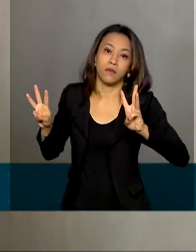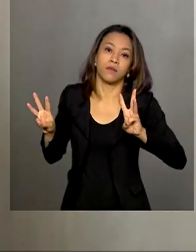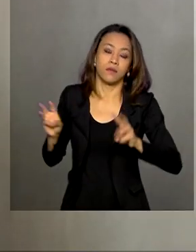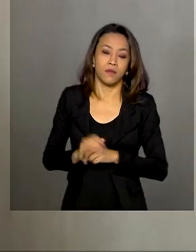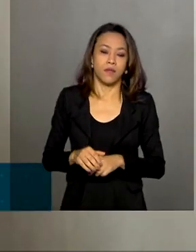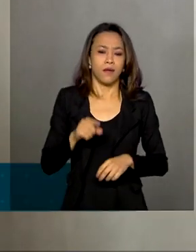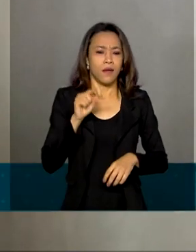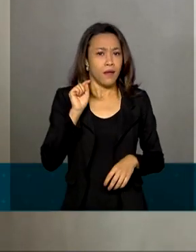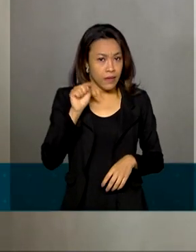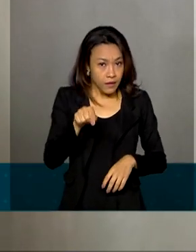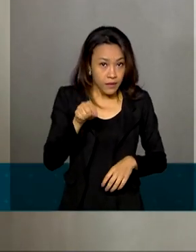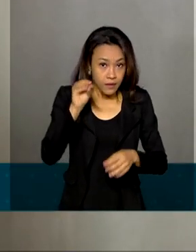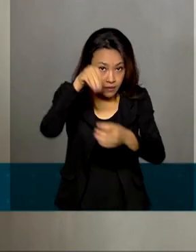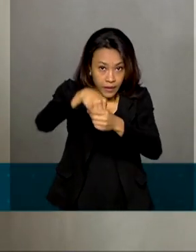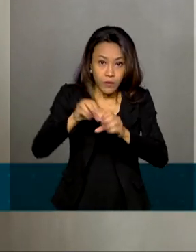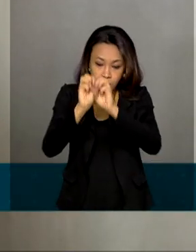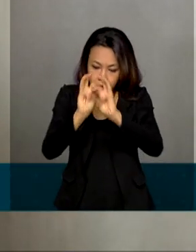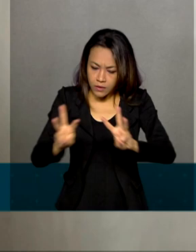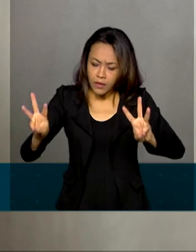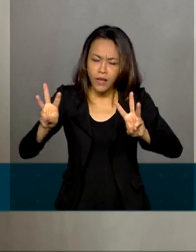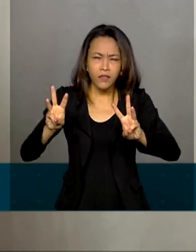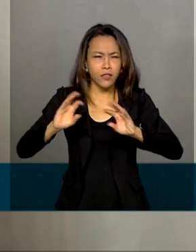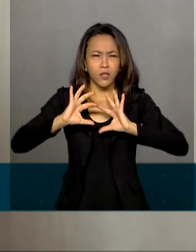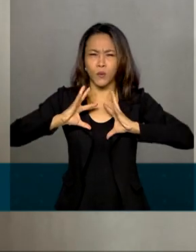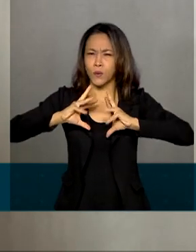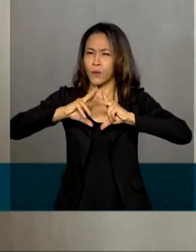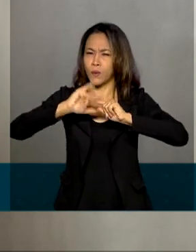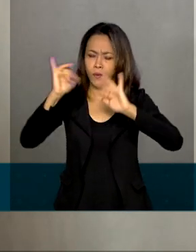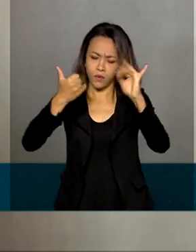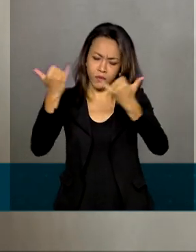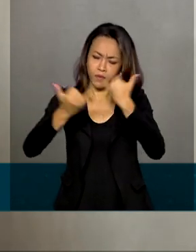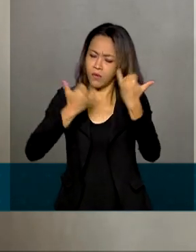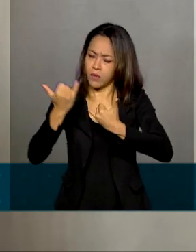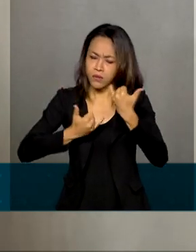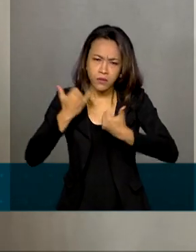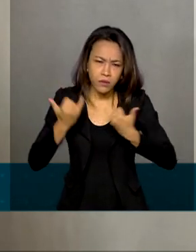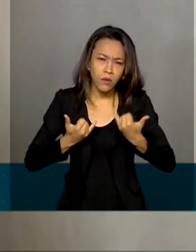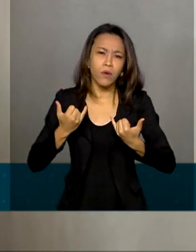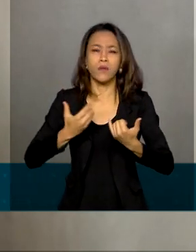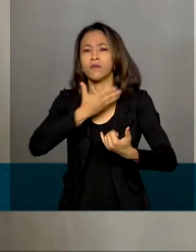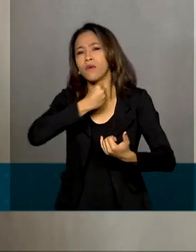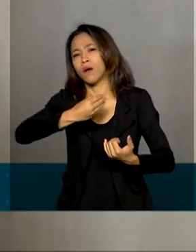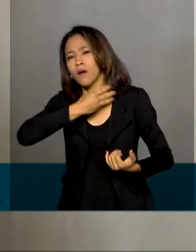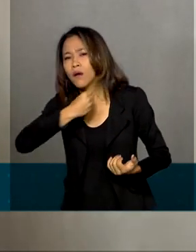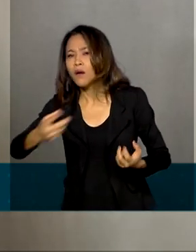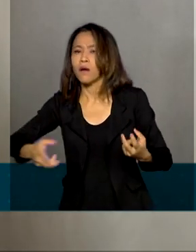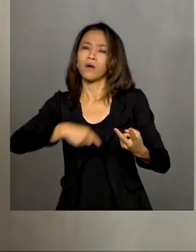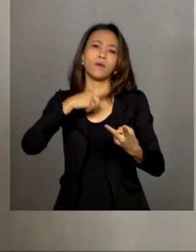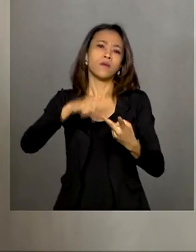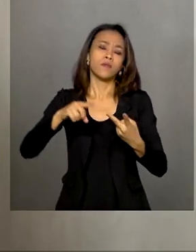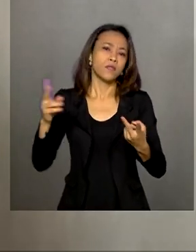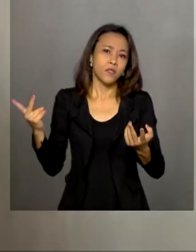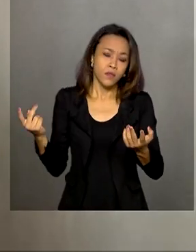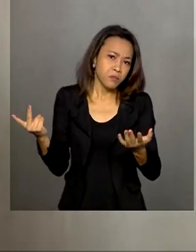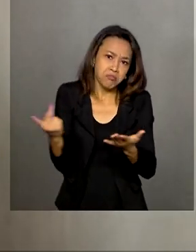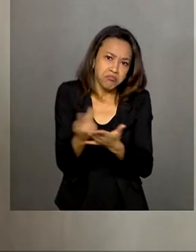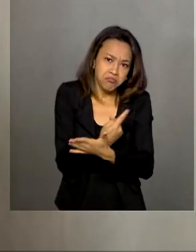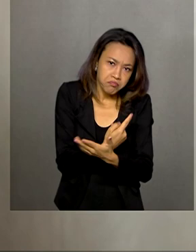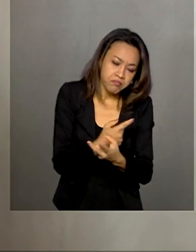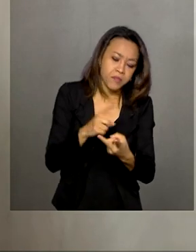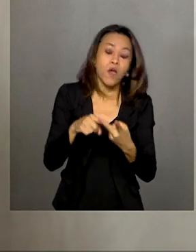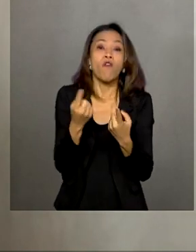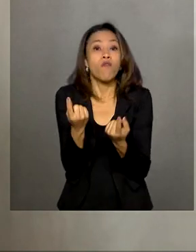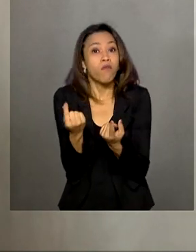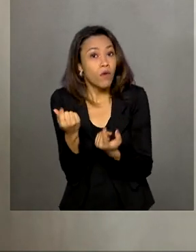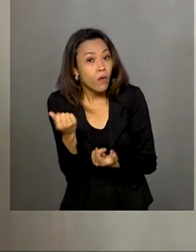instruções necessárias esclarecendo as diversas situações de fraude possível e o que fazer, os valores que